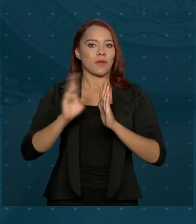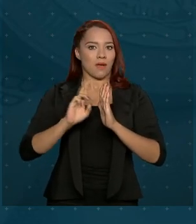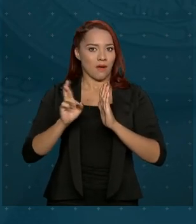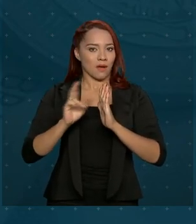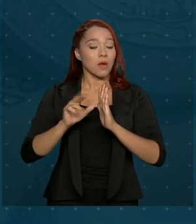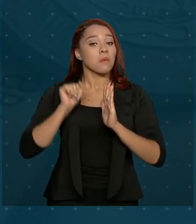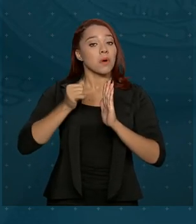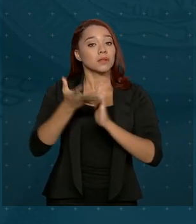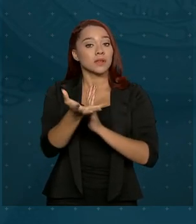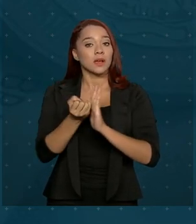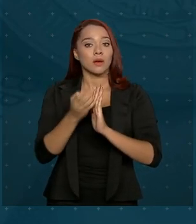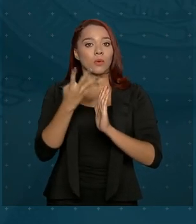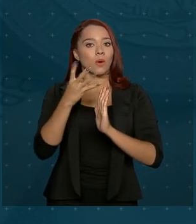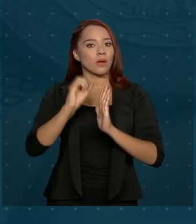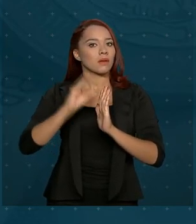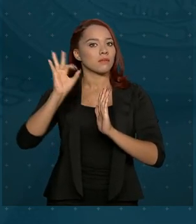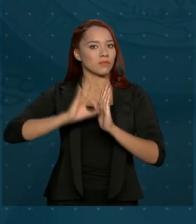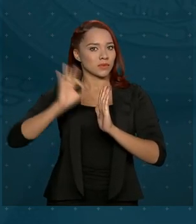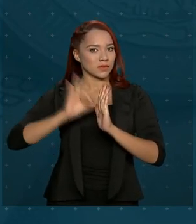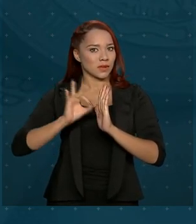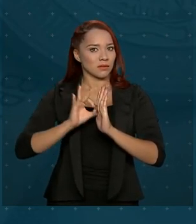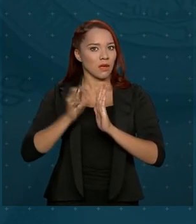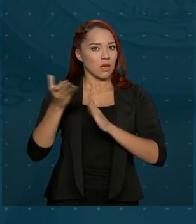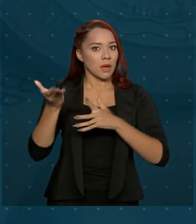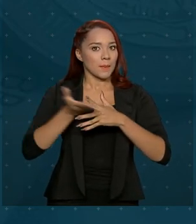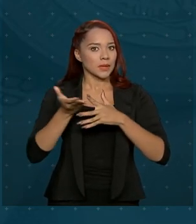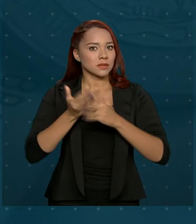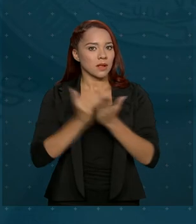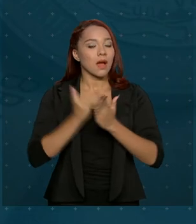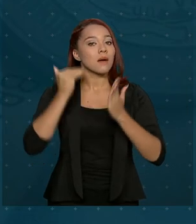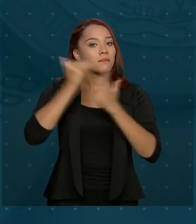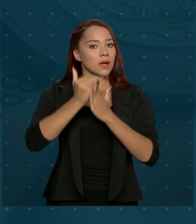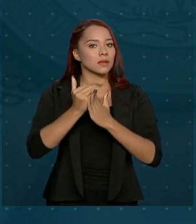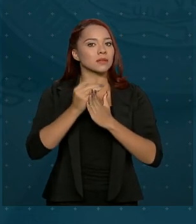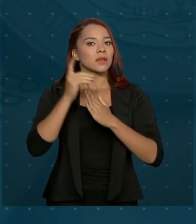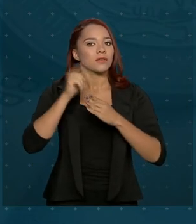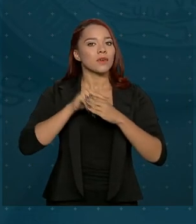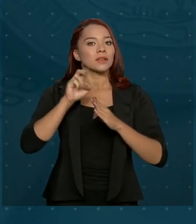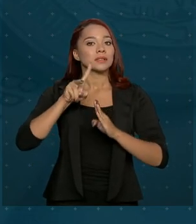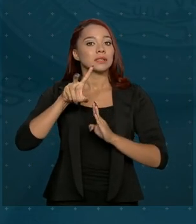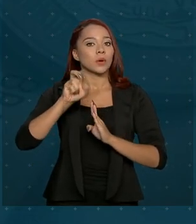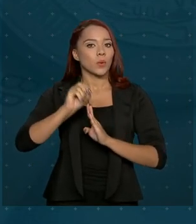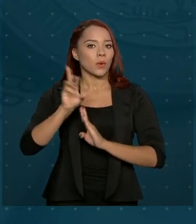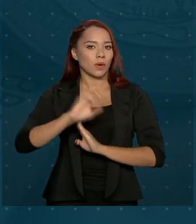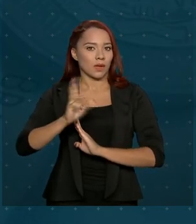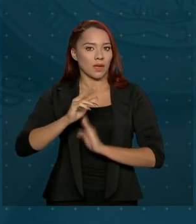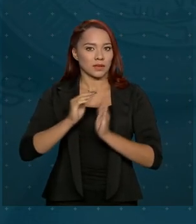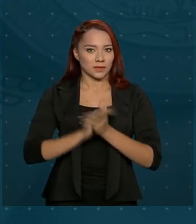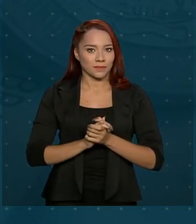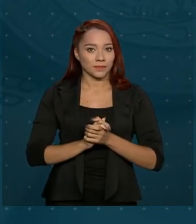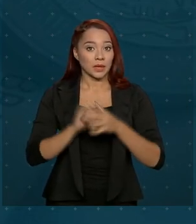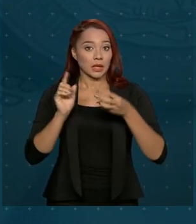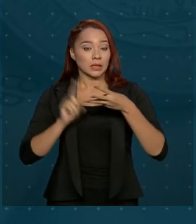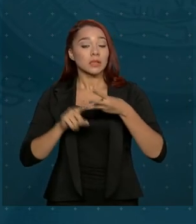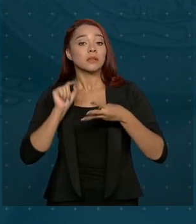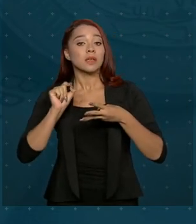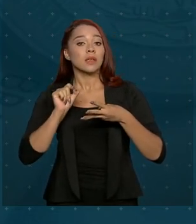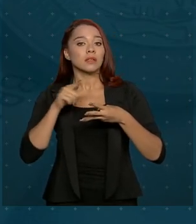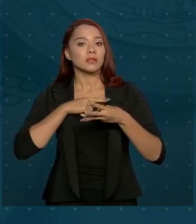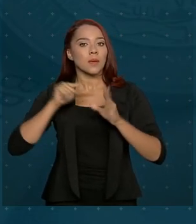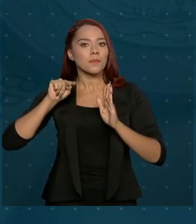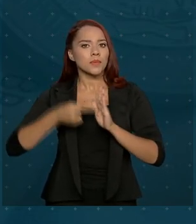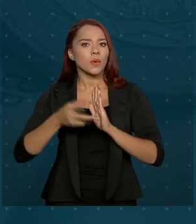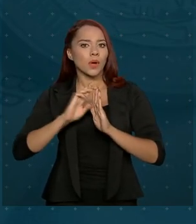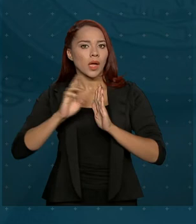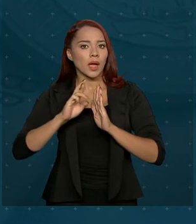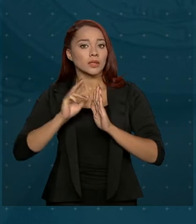sacar 40%. E a parcela adicional será de R$,00. Para quem tem de R$